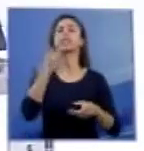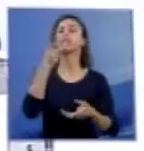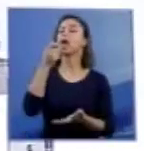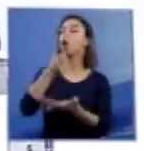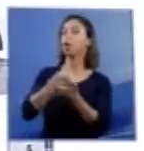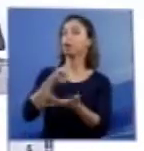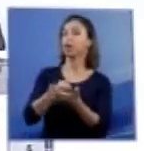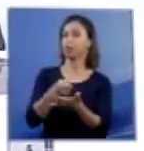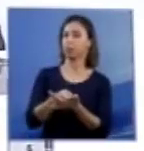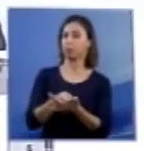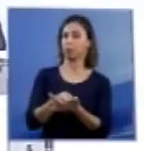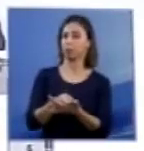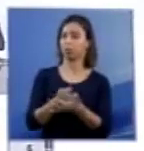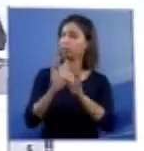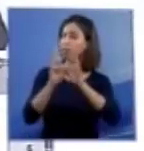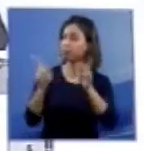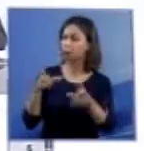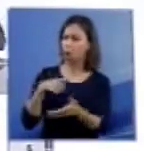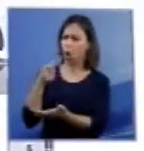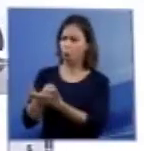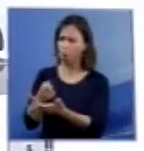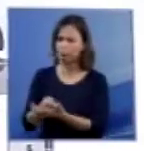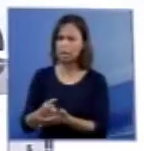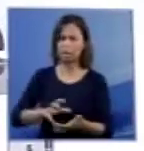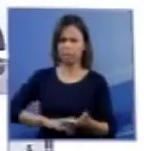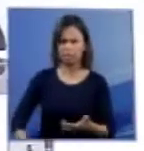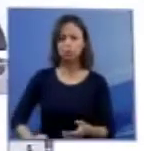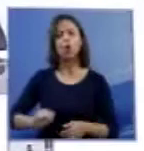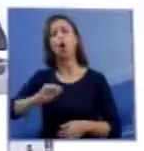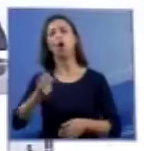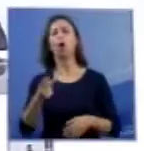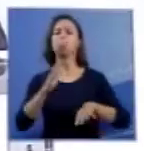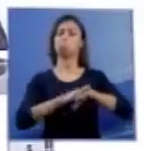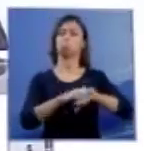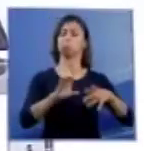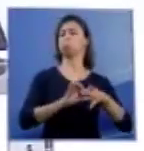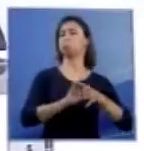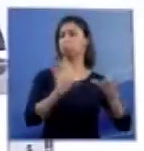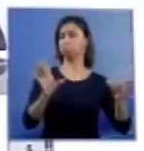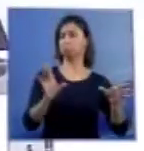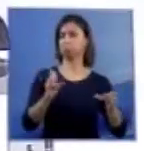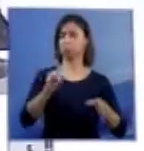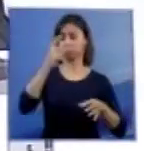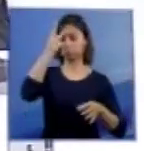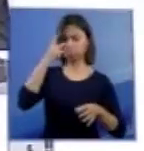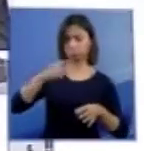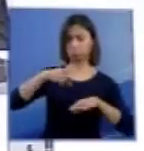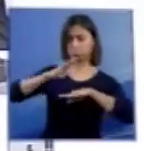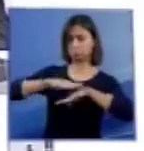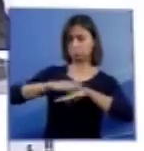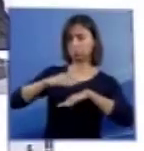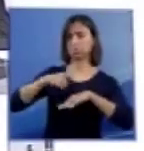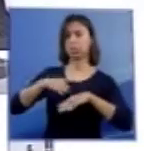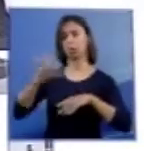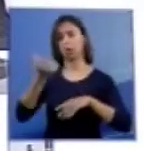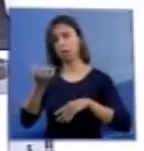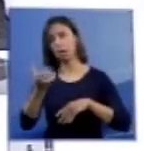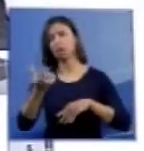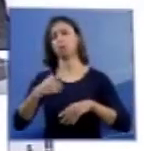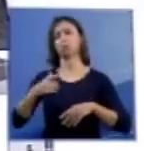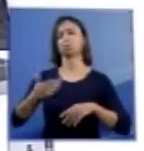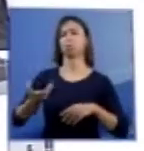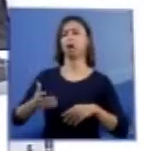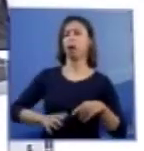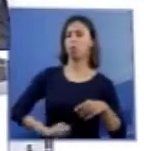seja, se alguém, quem quer que seja, por questões de opção, consciência ou religiosidade, tem o